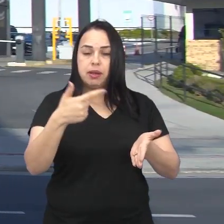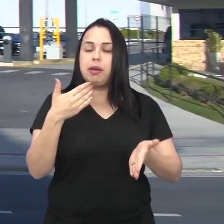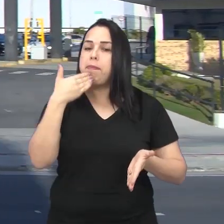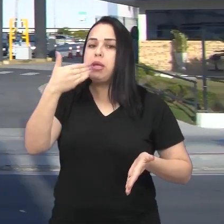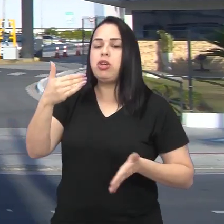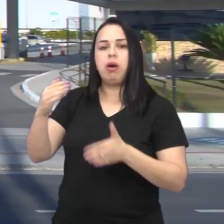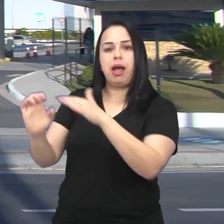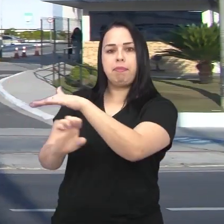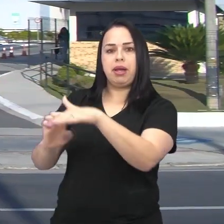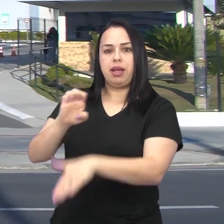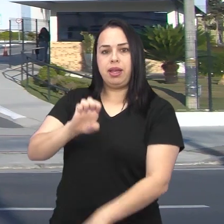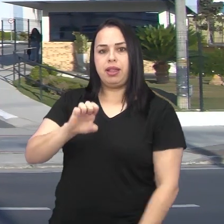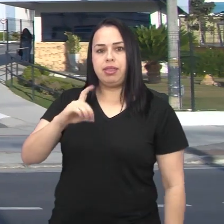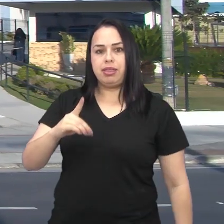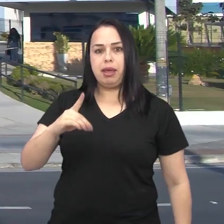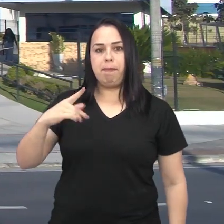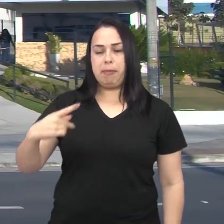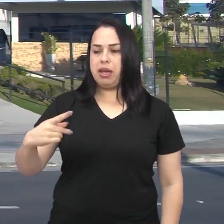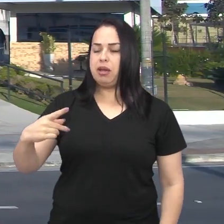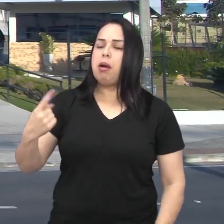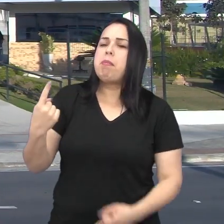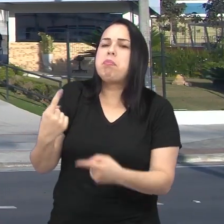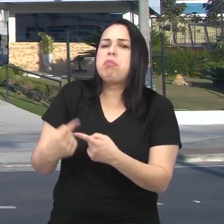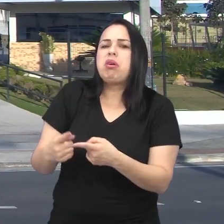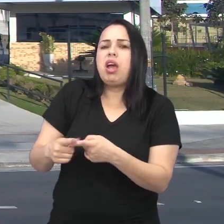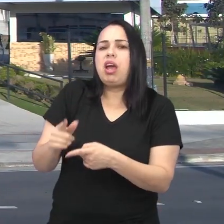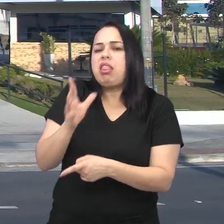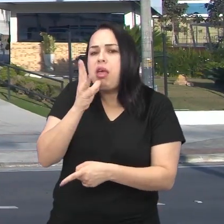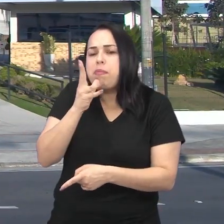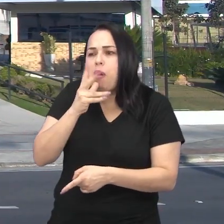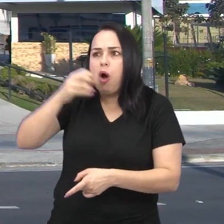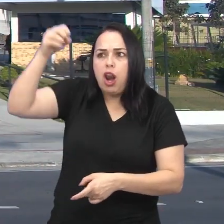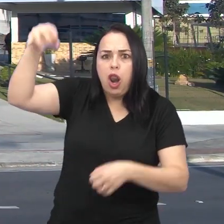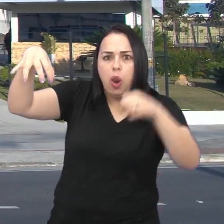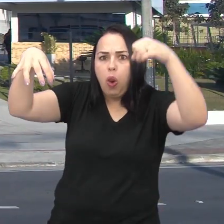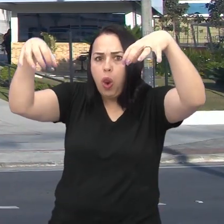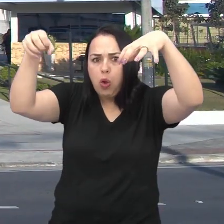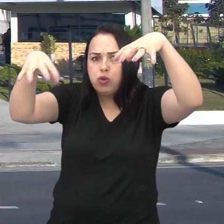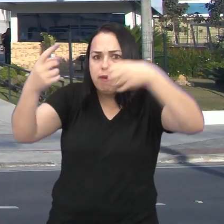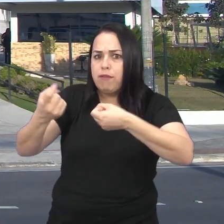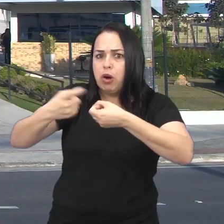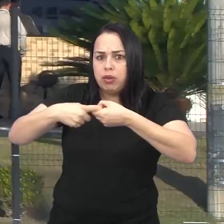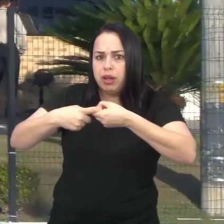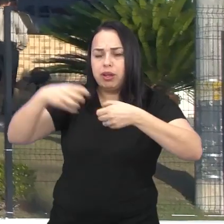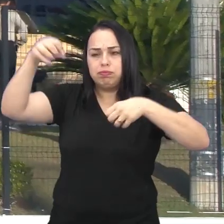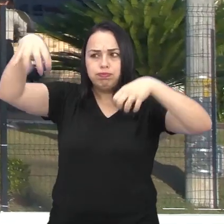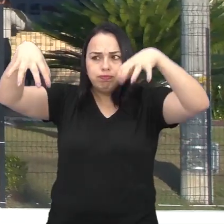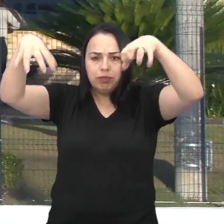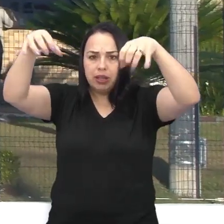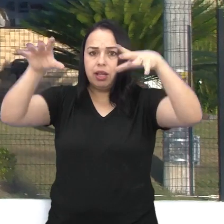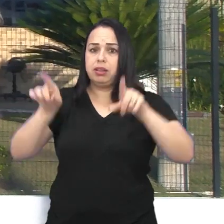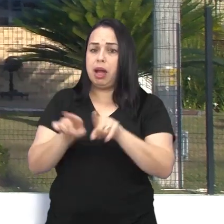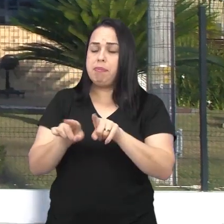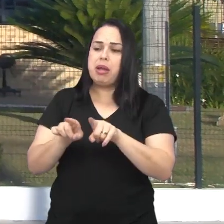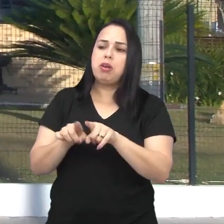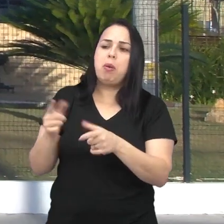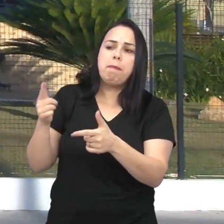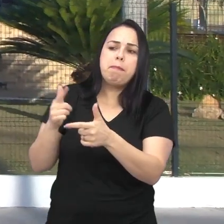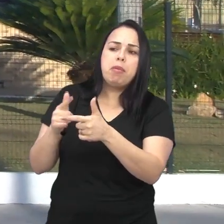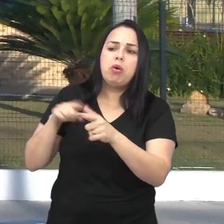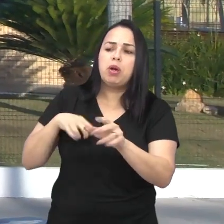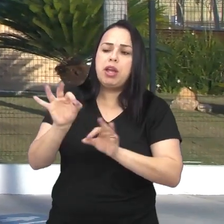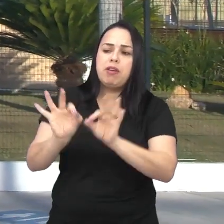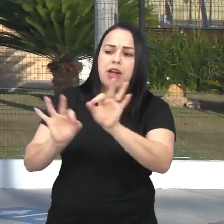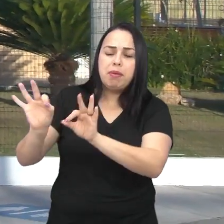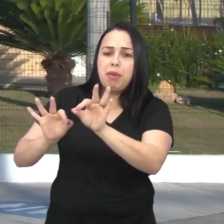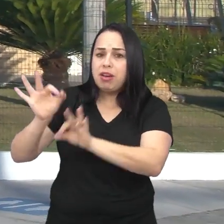informações em relação à demora para reestabelecer o fornecimento de energia elétrica, bem como sobre eventuais